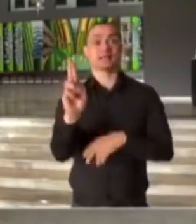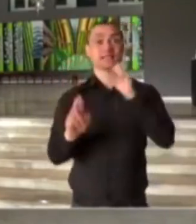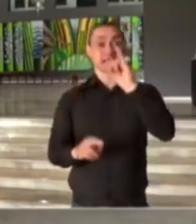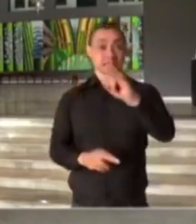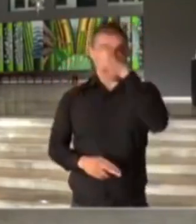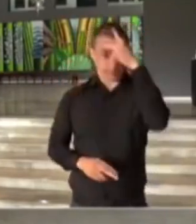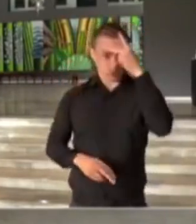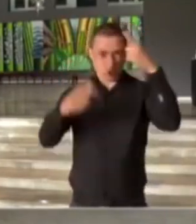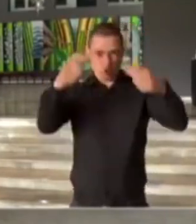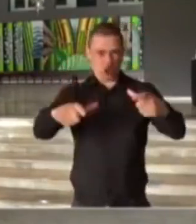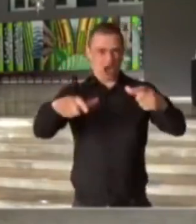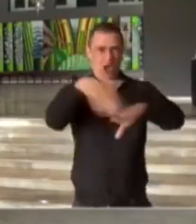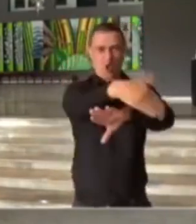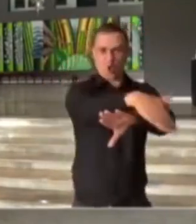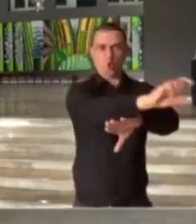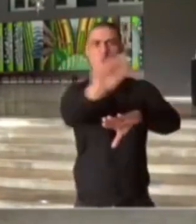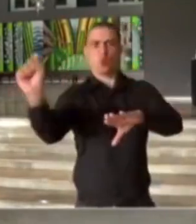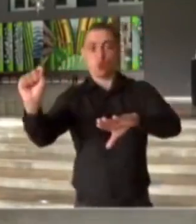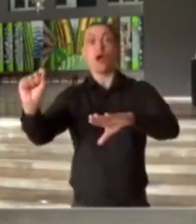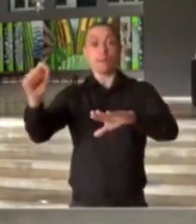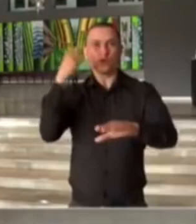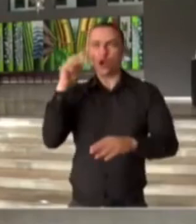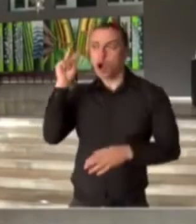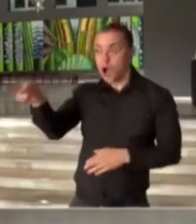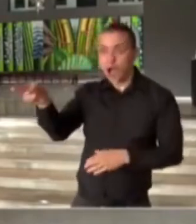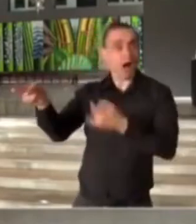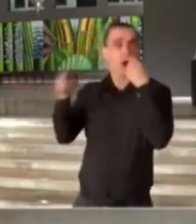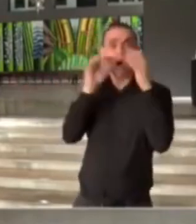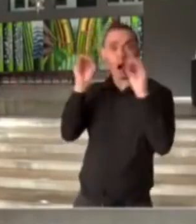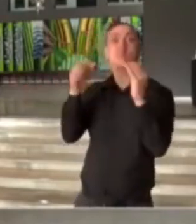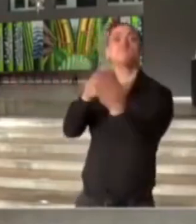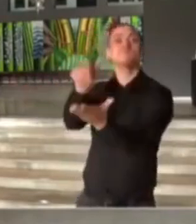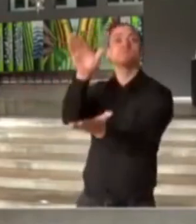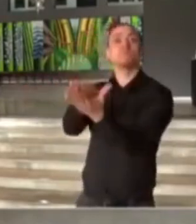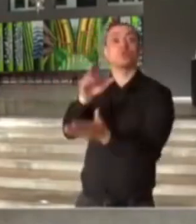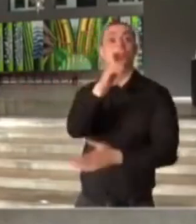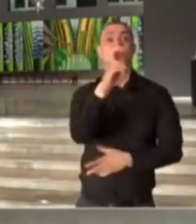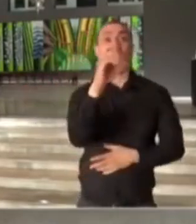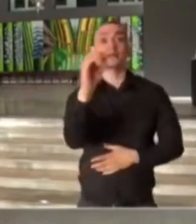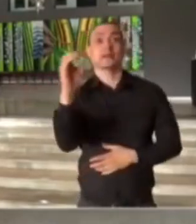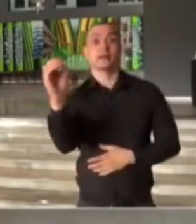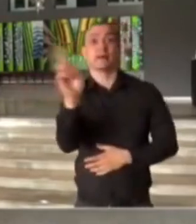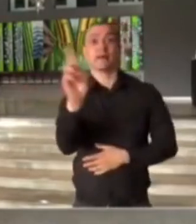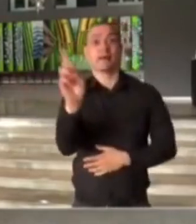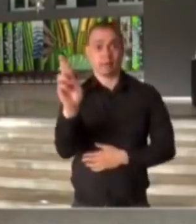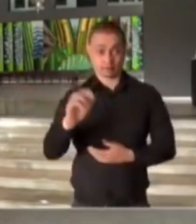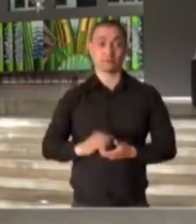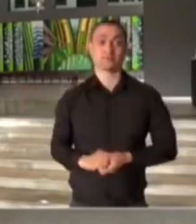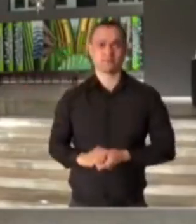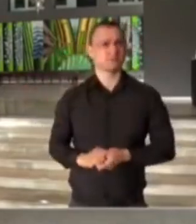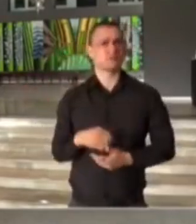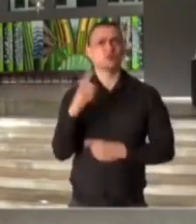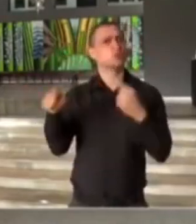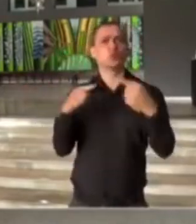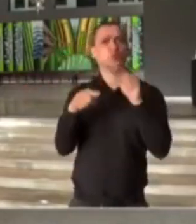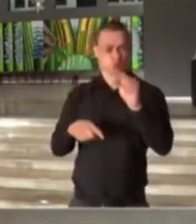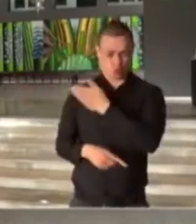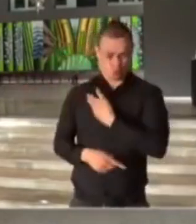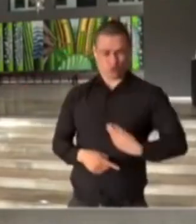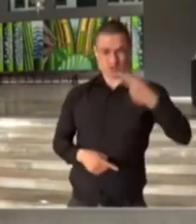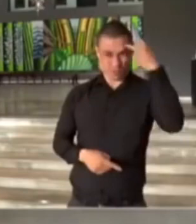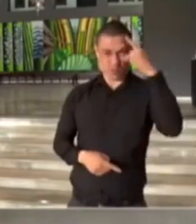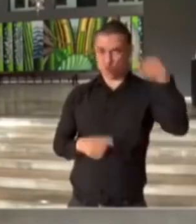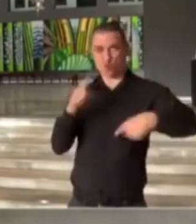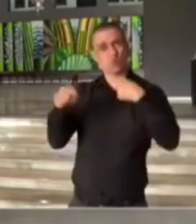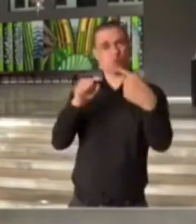e for flagrada, ela poderá ser multada em R$ 500. O objetivo do Governo do Estado de São